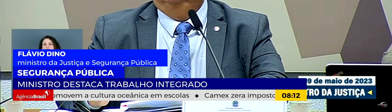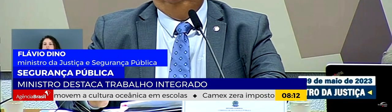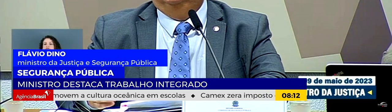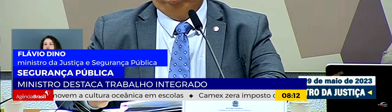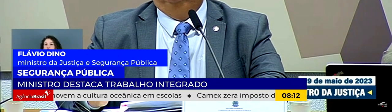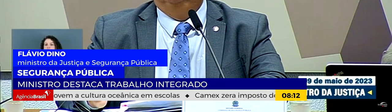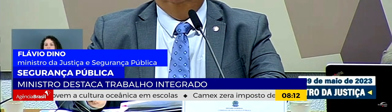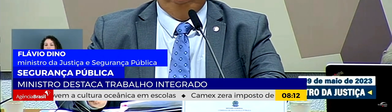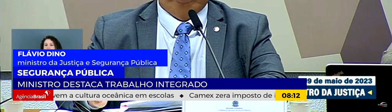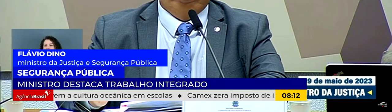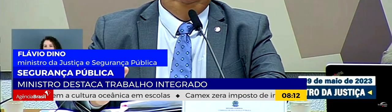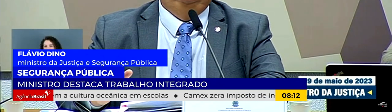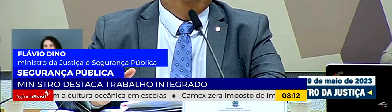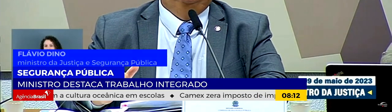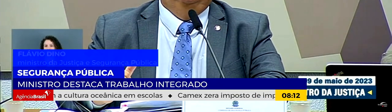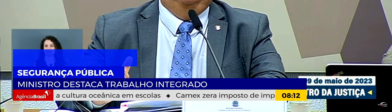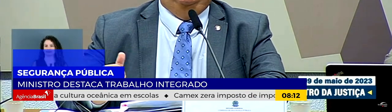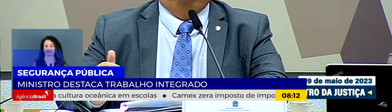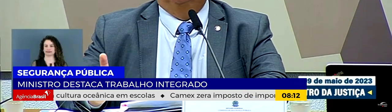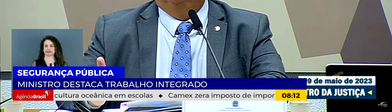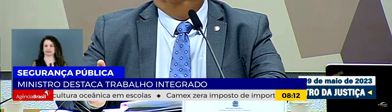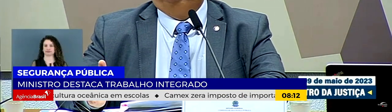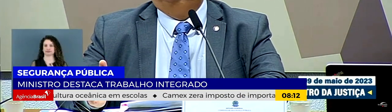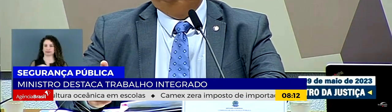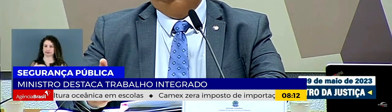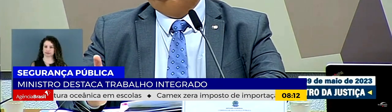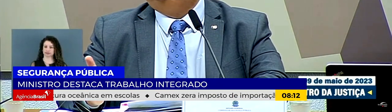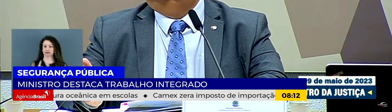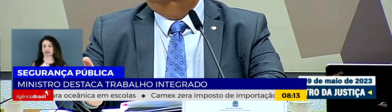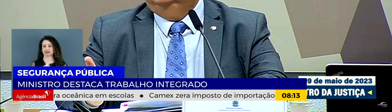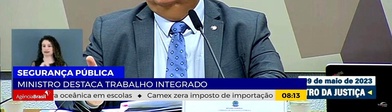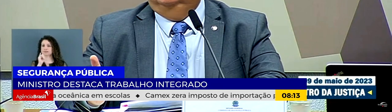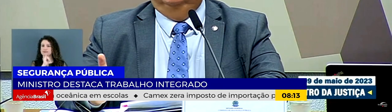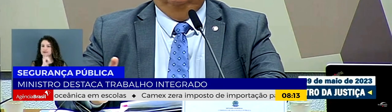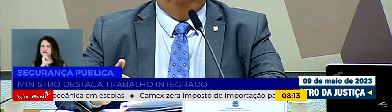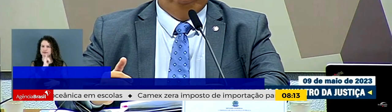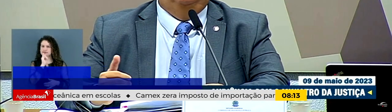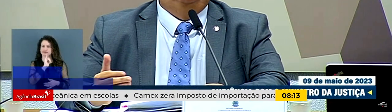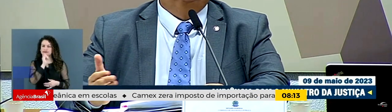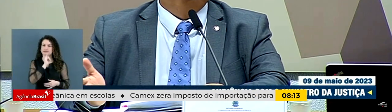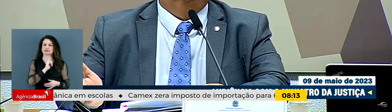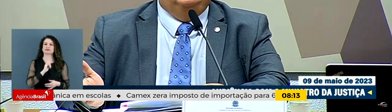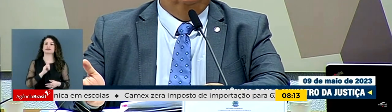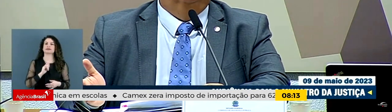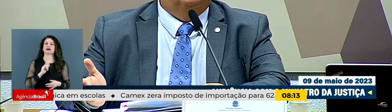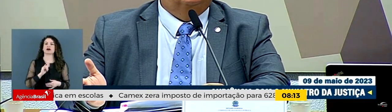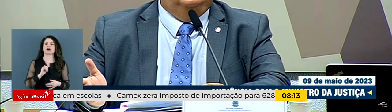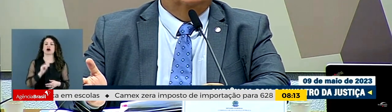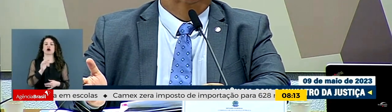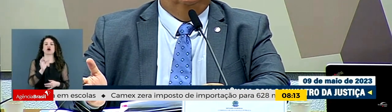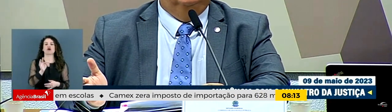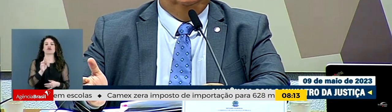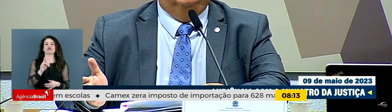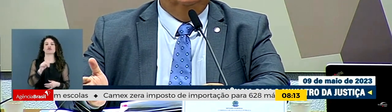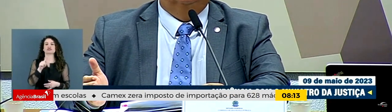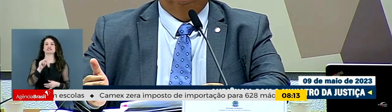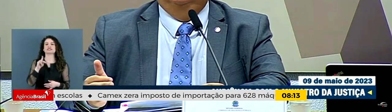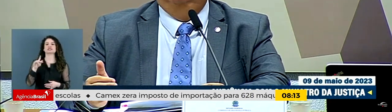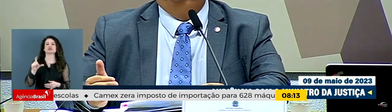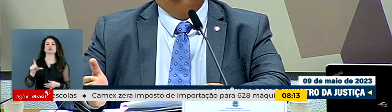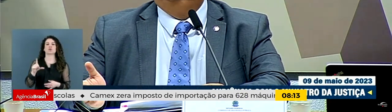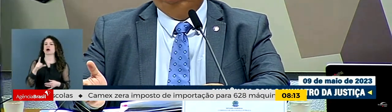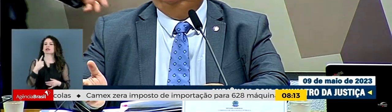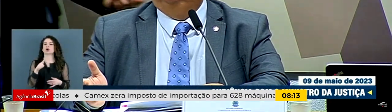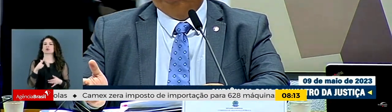significando dizer que há, por exemplo, fuzis que não foram apresentados às autoridades